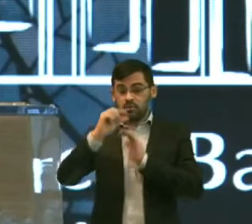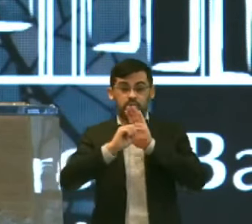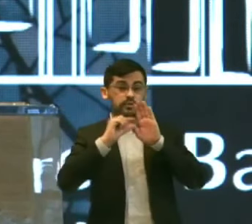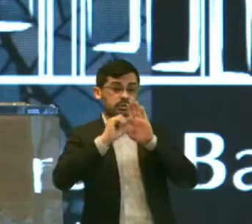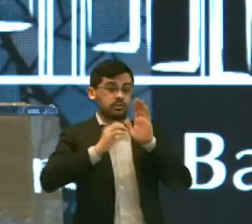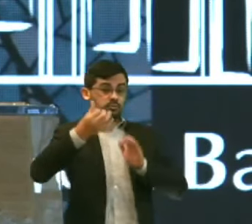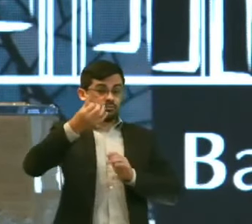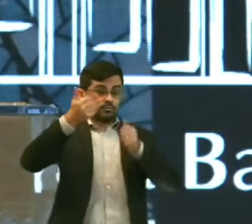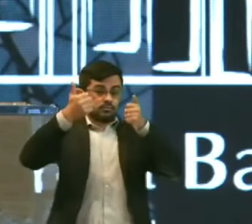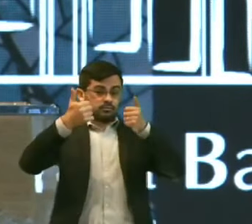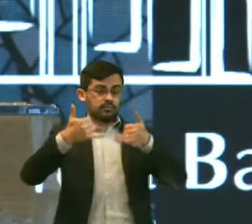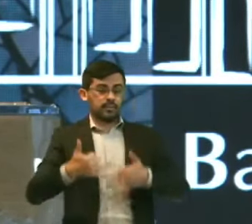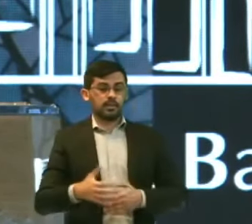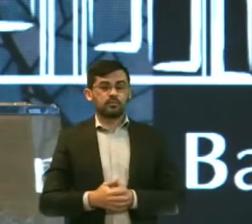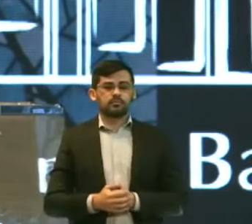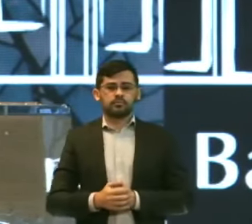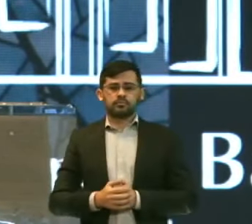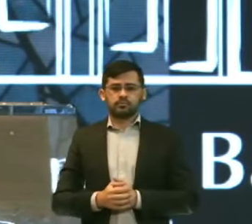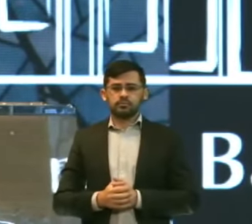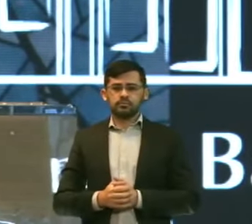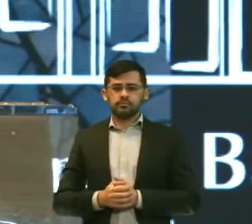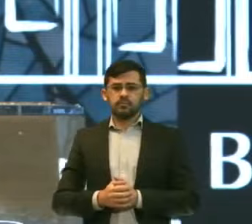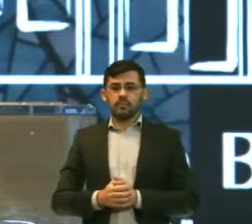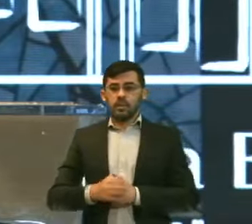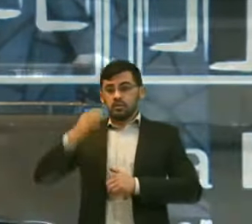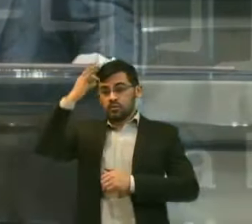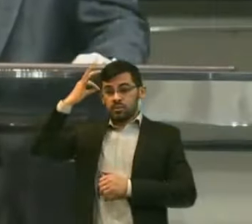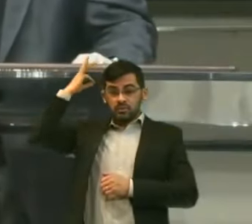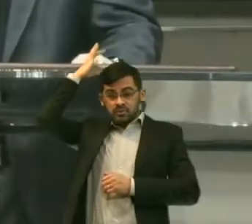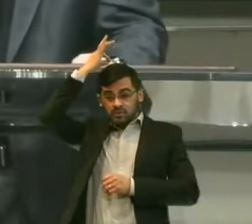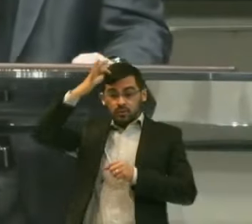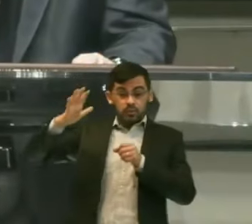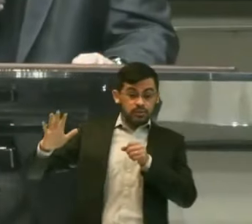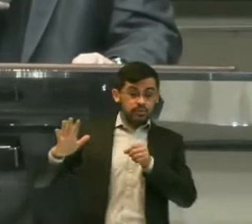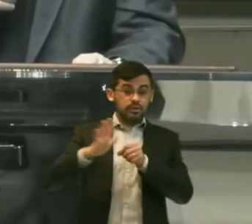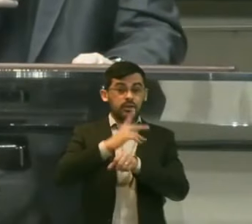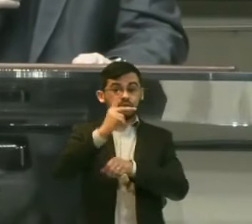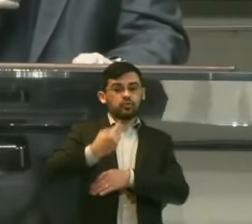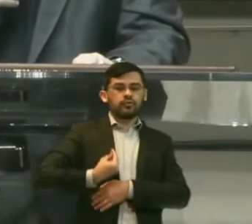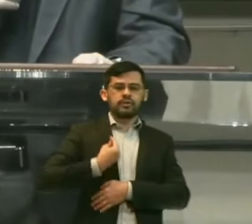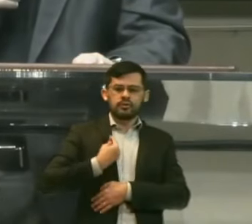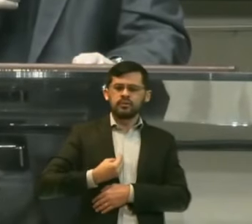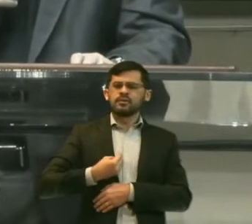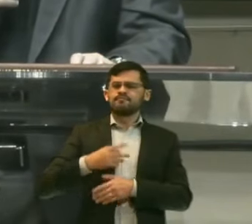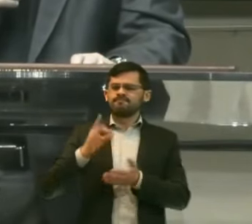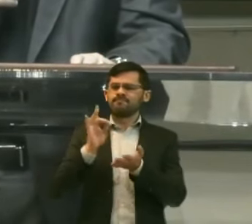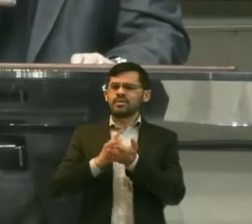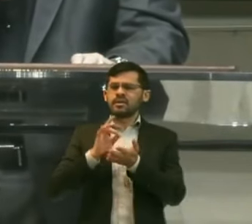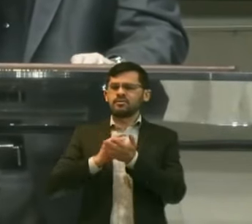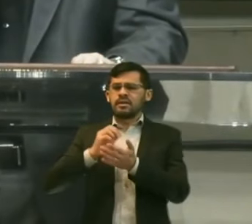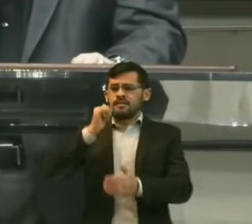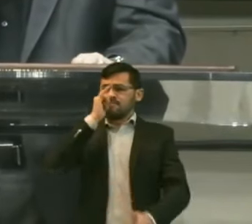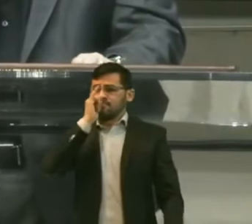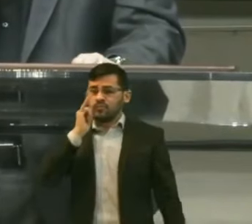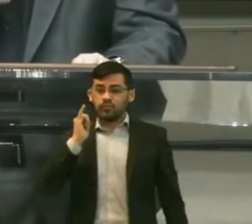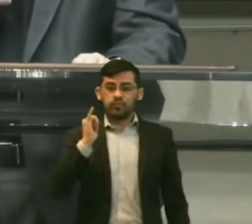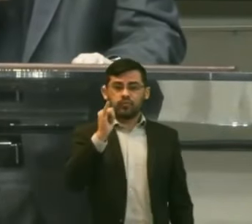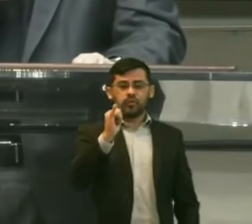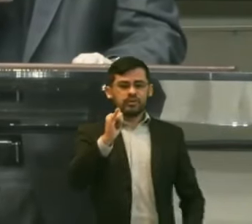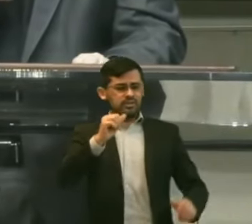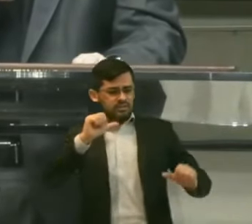6 E o Espírito Do Senhor Se apossará De você E você Profetizará Com eles E será